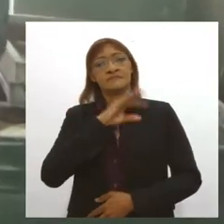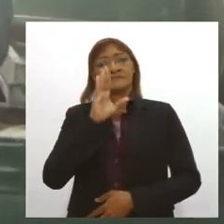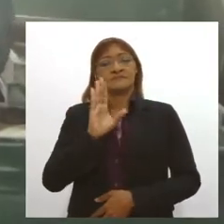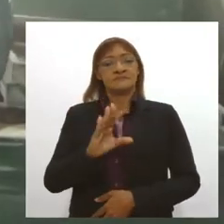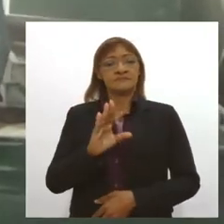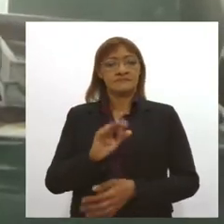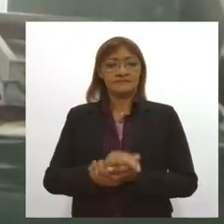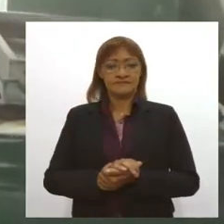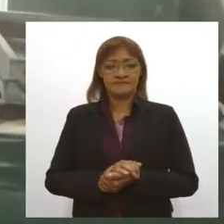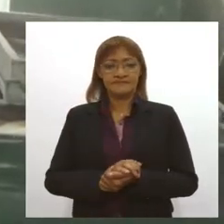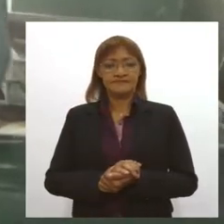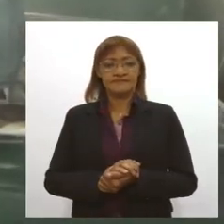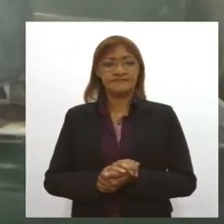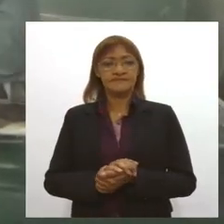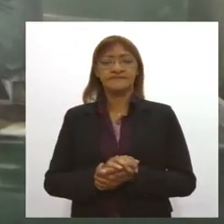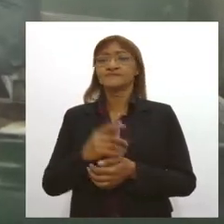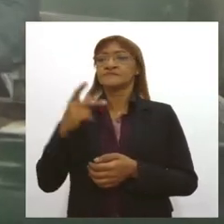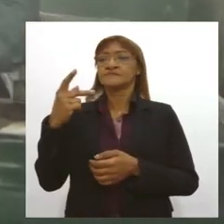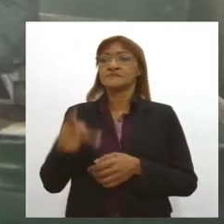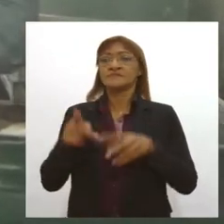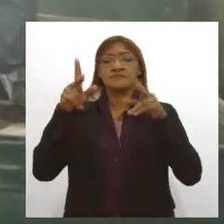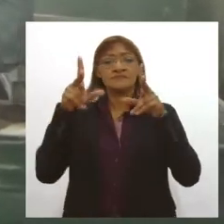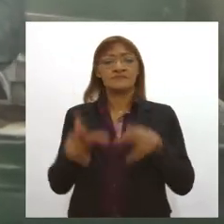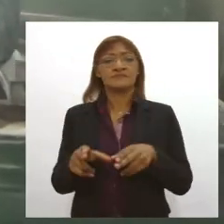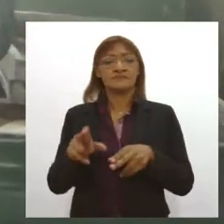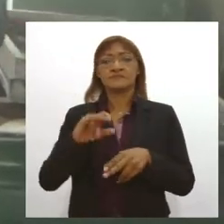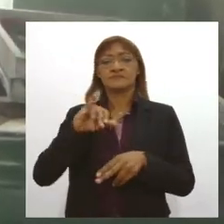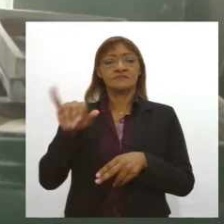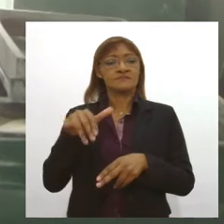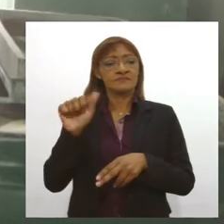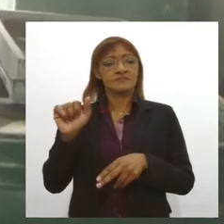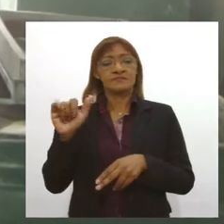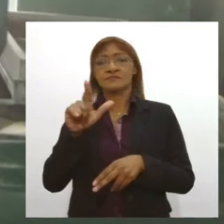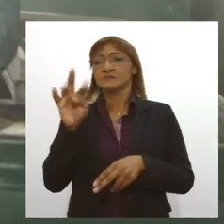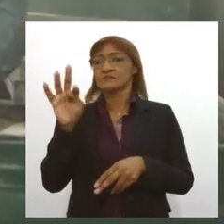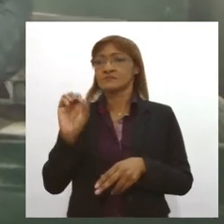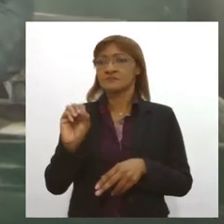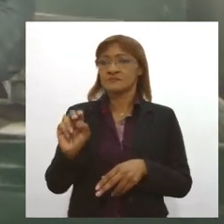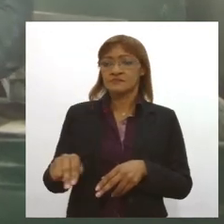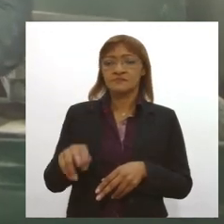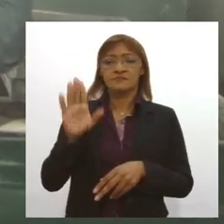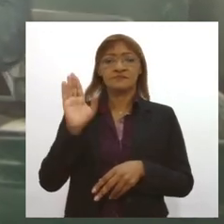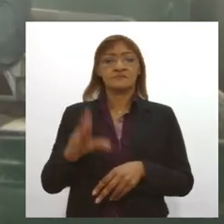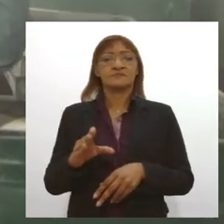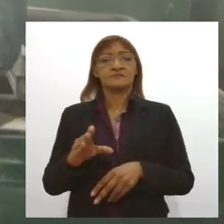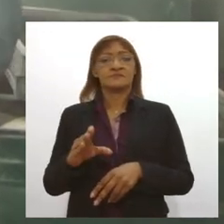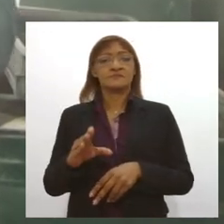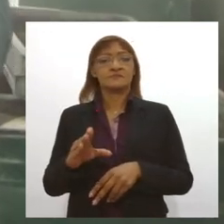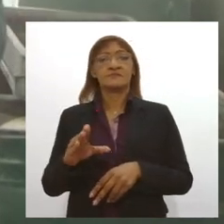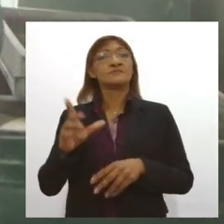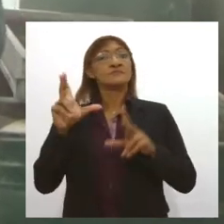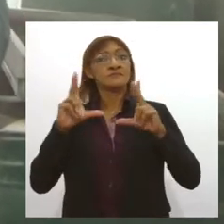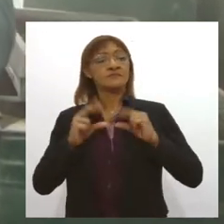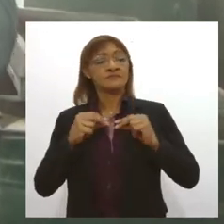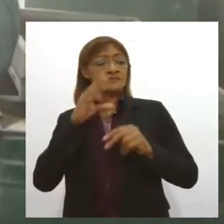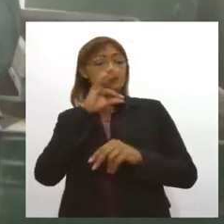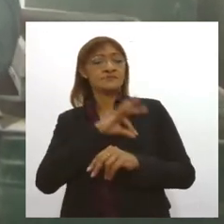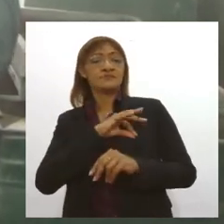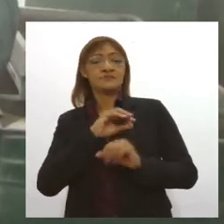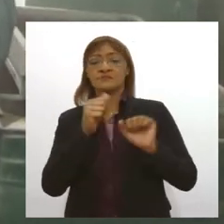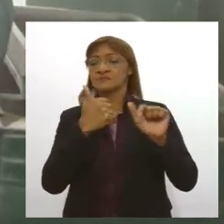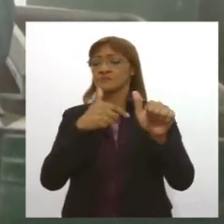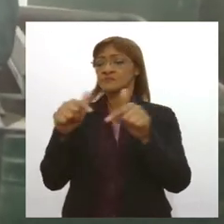região são muitos iguais a Jailson que são ajudados e tiram o sustento da família do trabalho que é